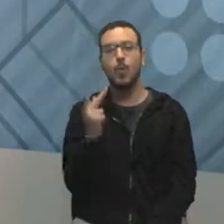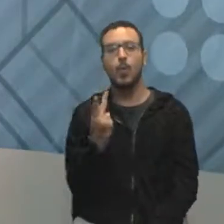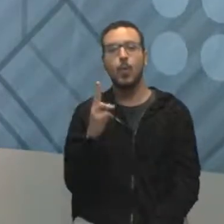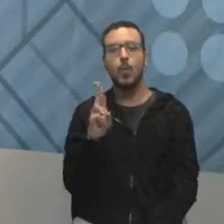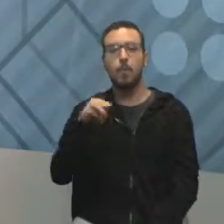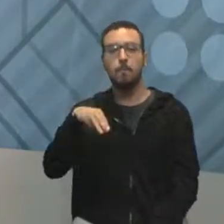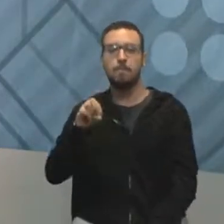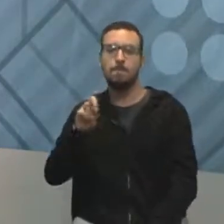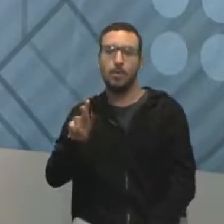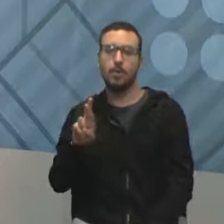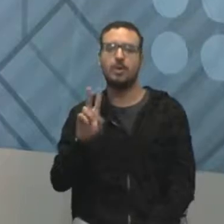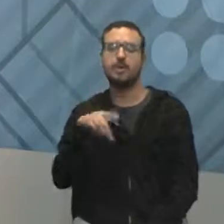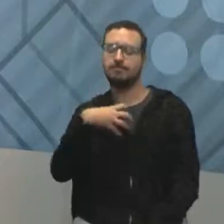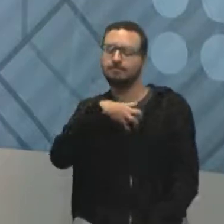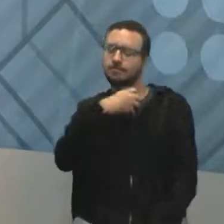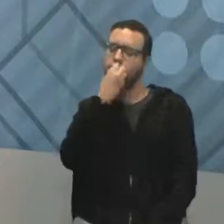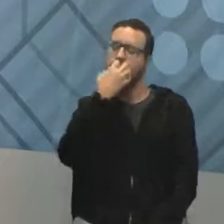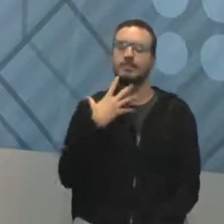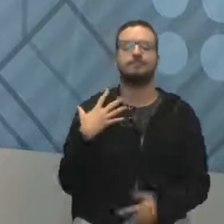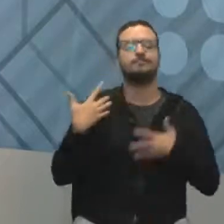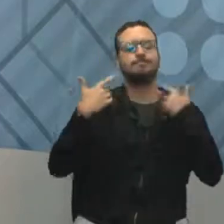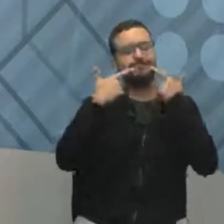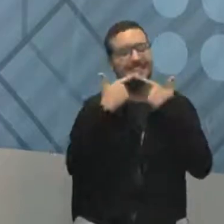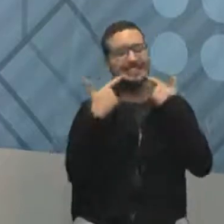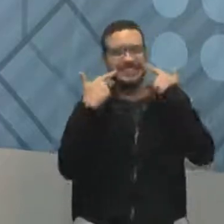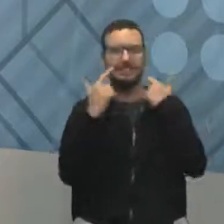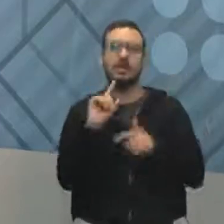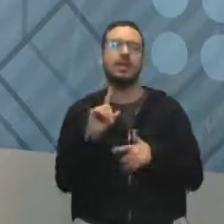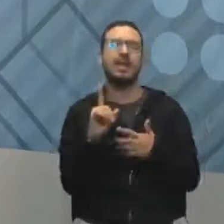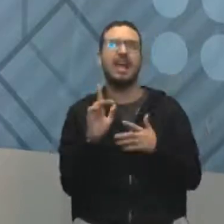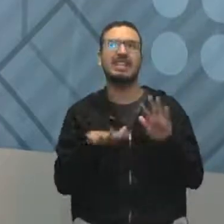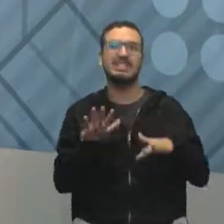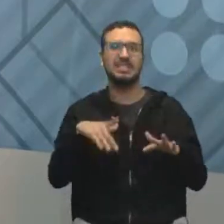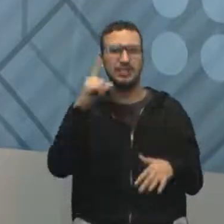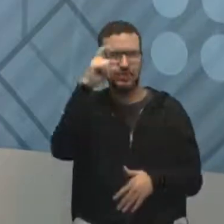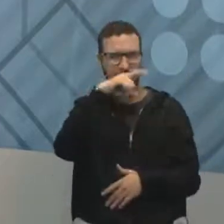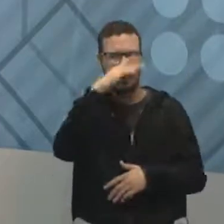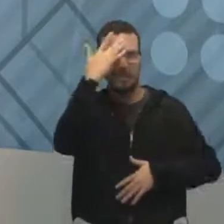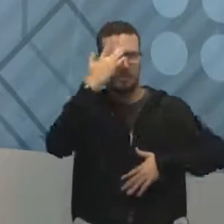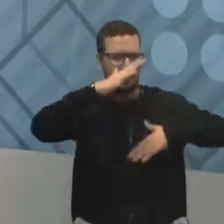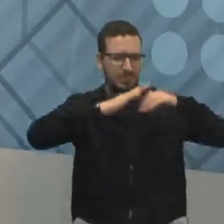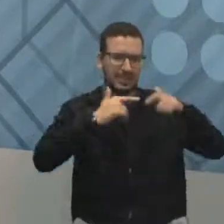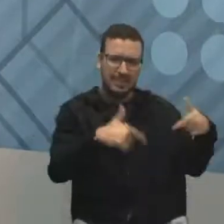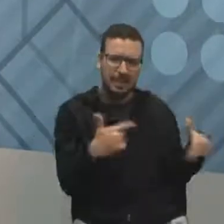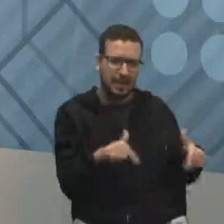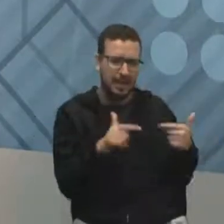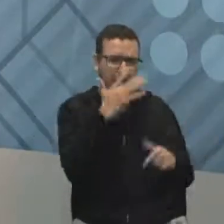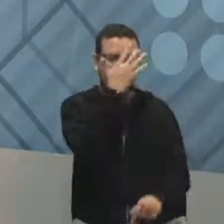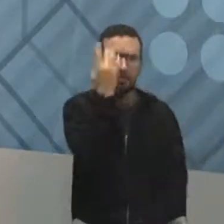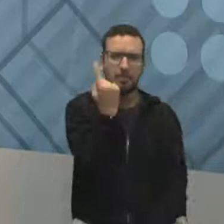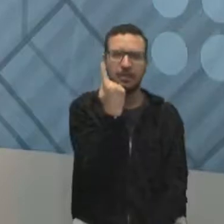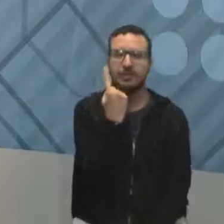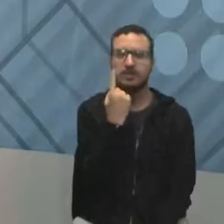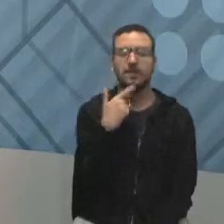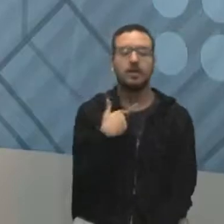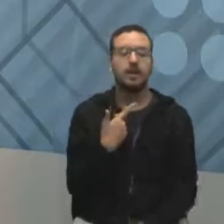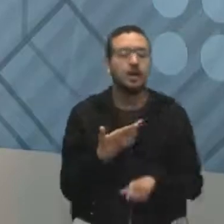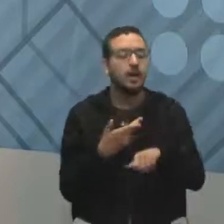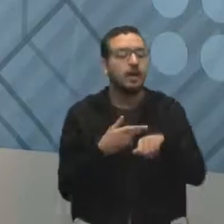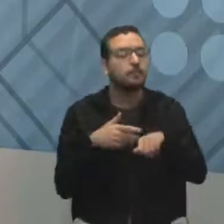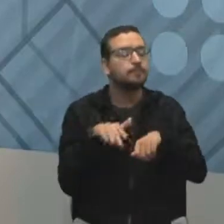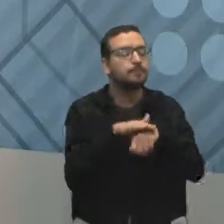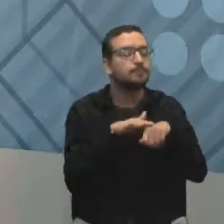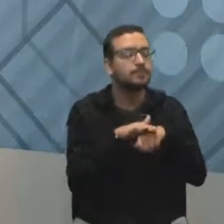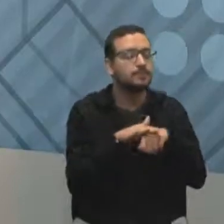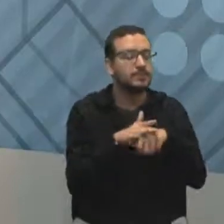Tá? É muito constrangedor, num ambiente de trabalho, uma pessoa que quando você vai falar com ela,